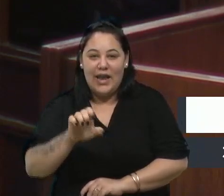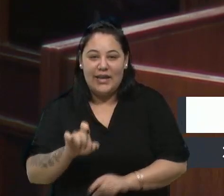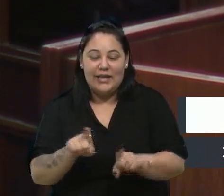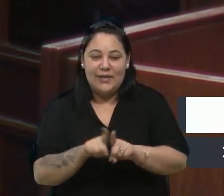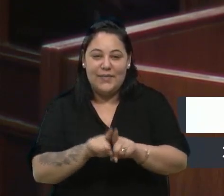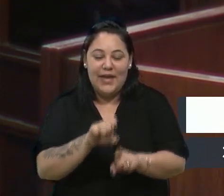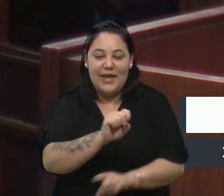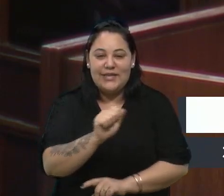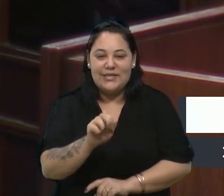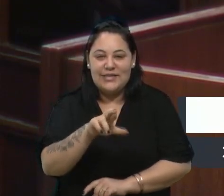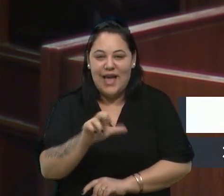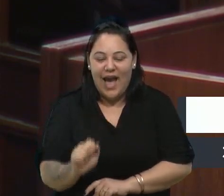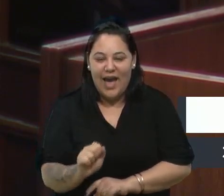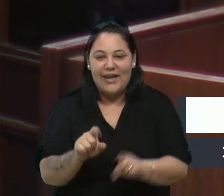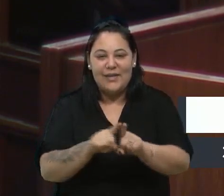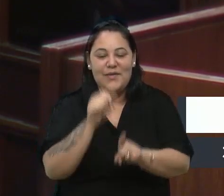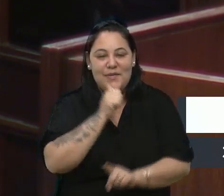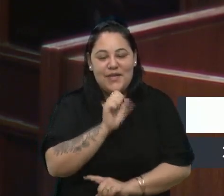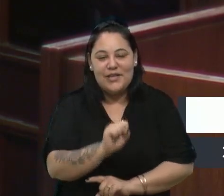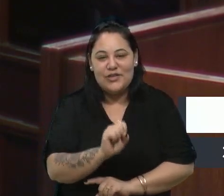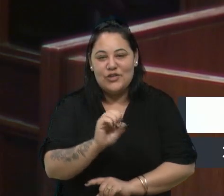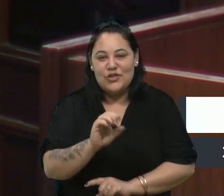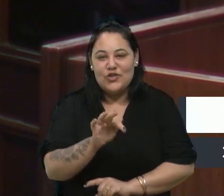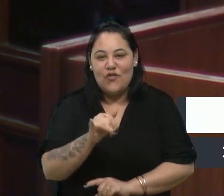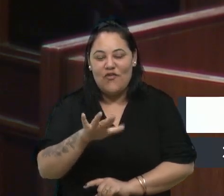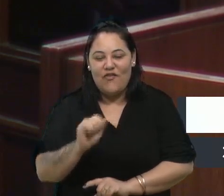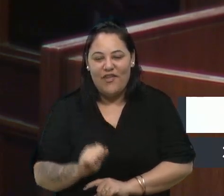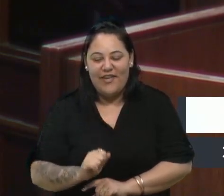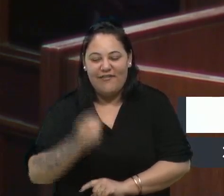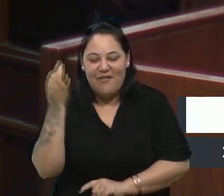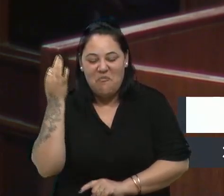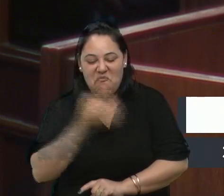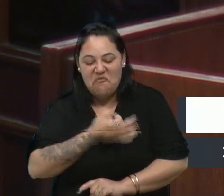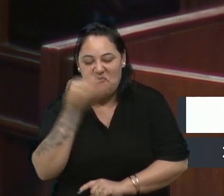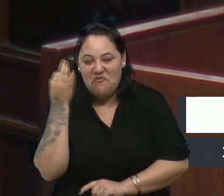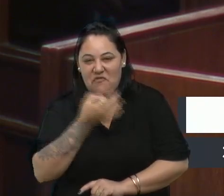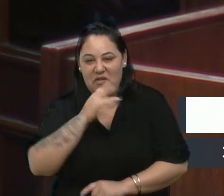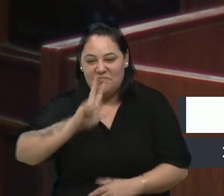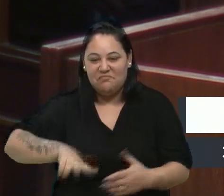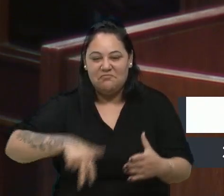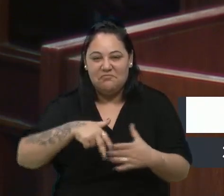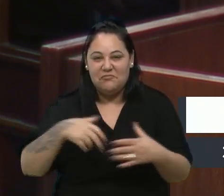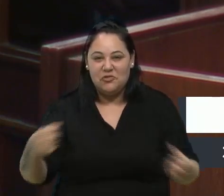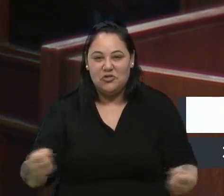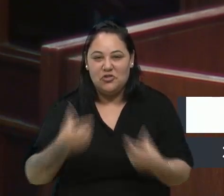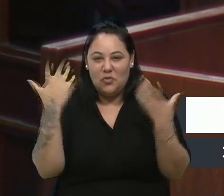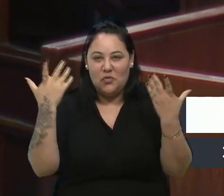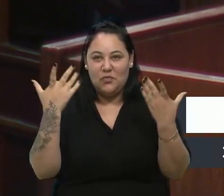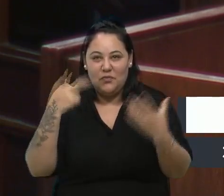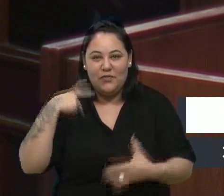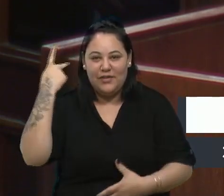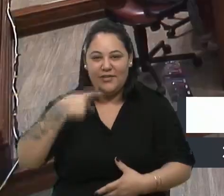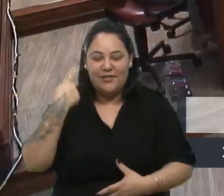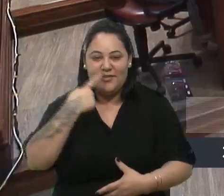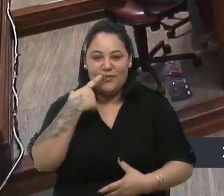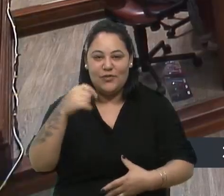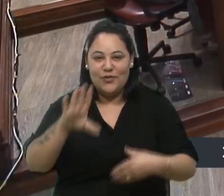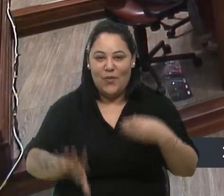do Giuseppe Garibaldi. Eles deram show nessa tribuna e nessas bancadas. Vereadora Rose, seu à parte.